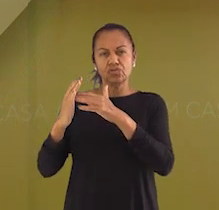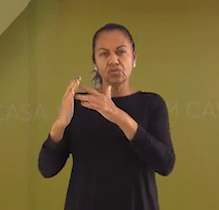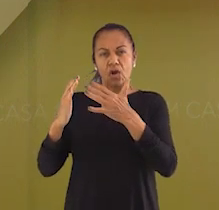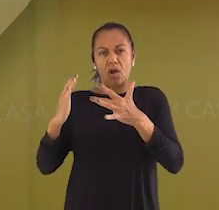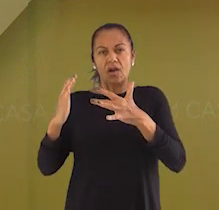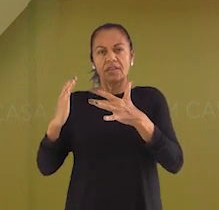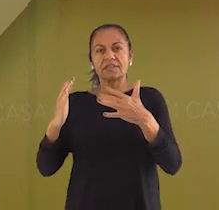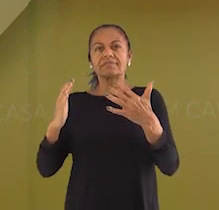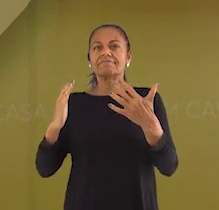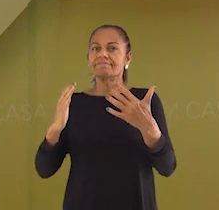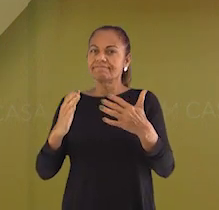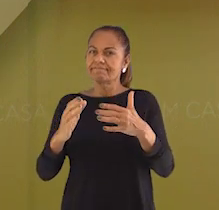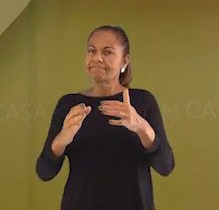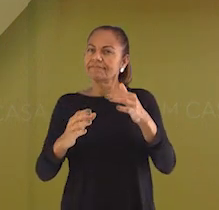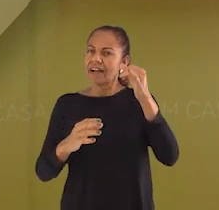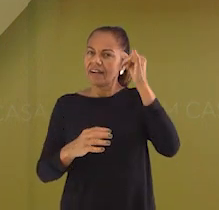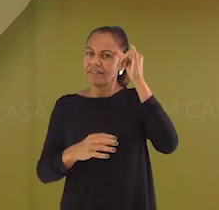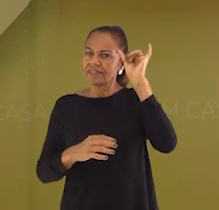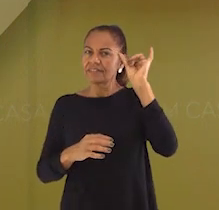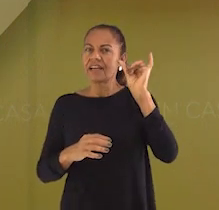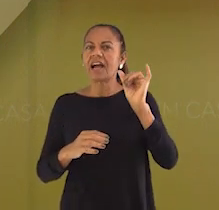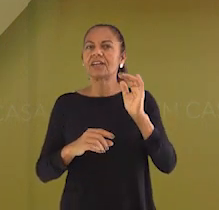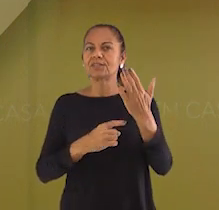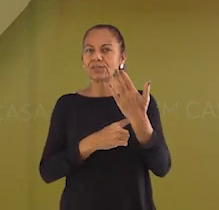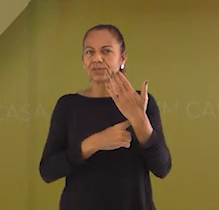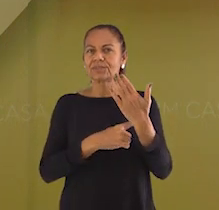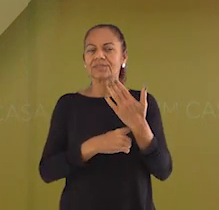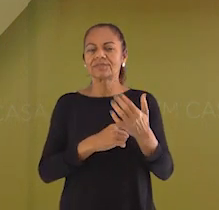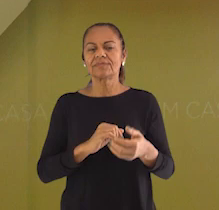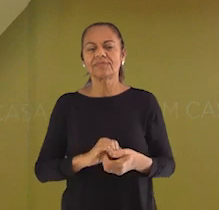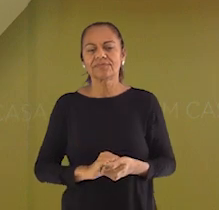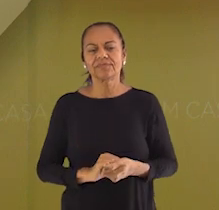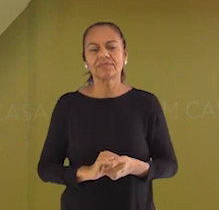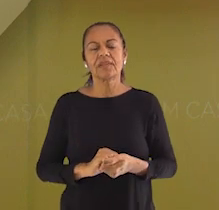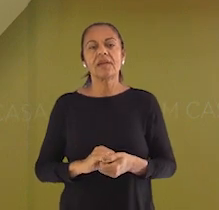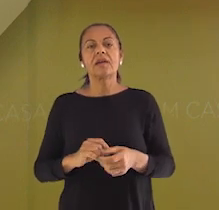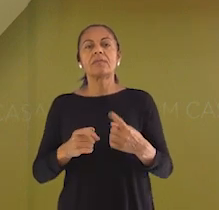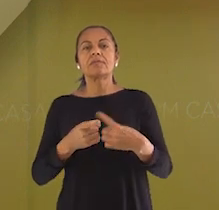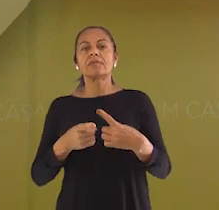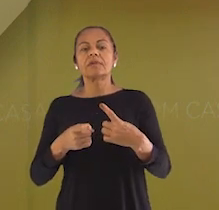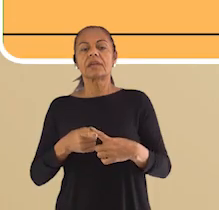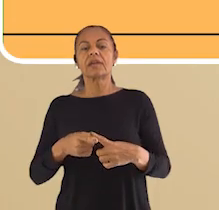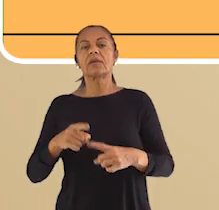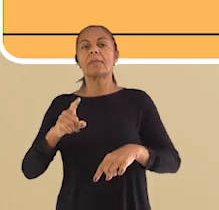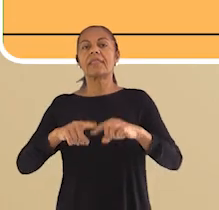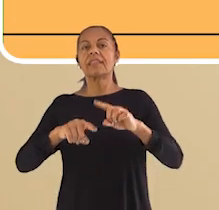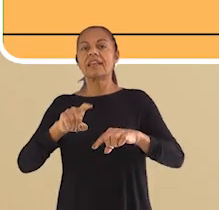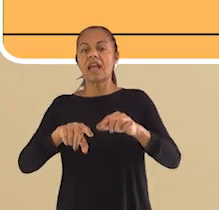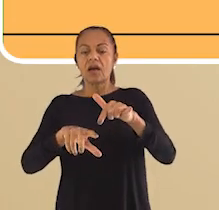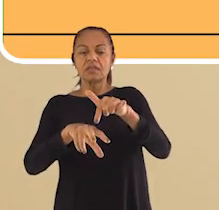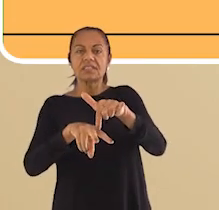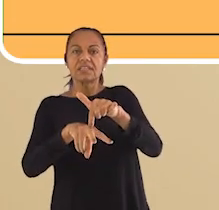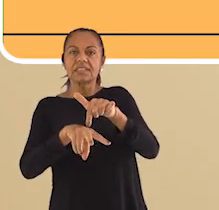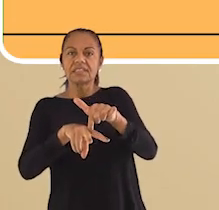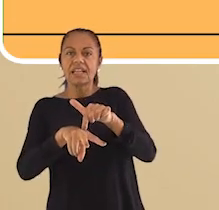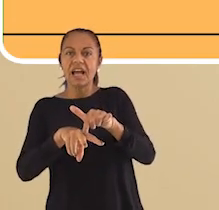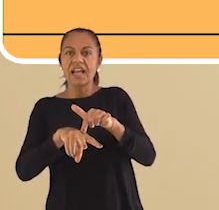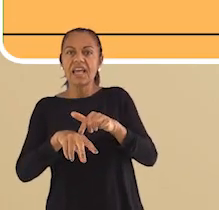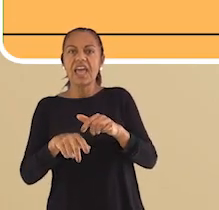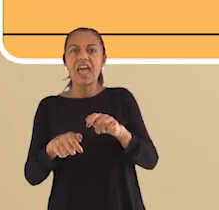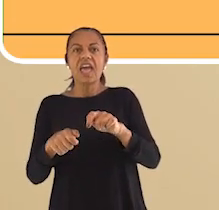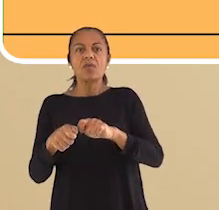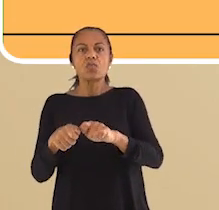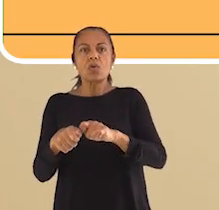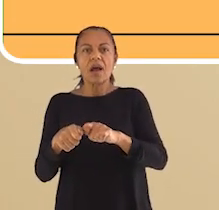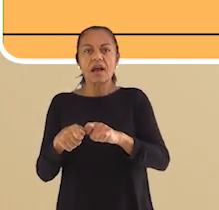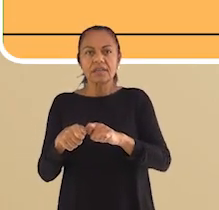Essa proteção ocorre porque o material do chinelo é a borracha. Um outro perigo é quando o celular